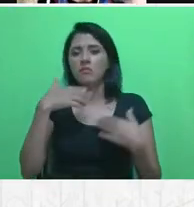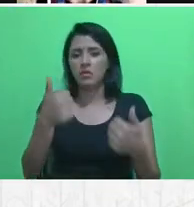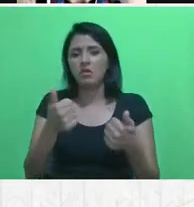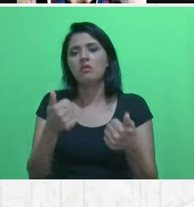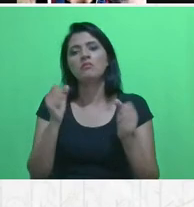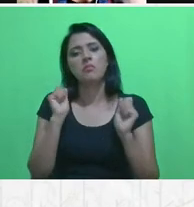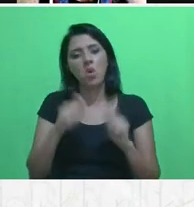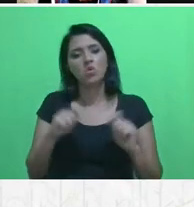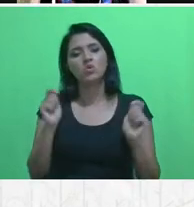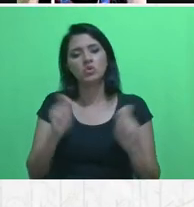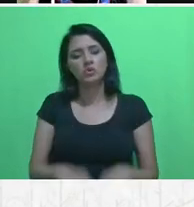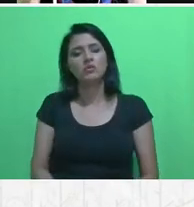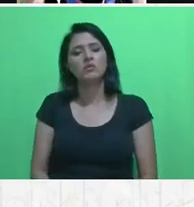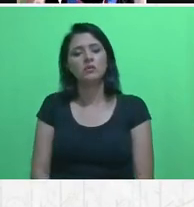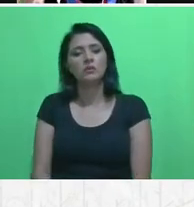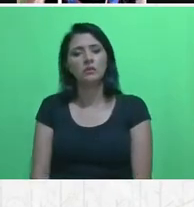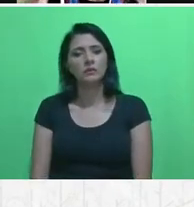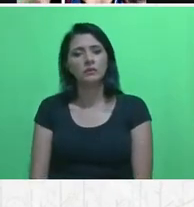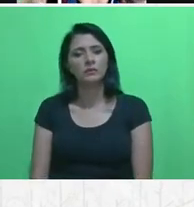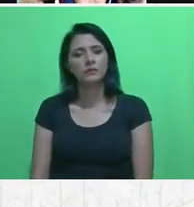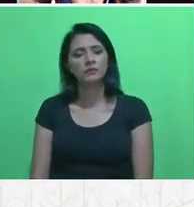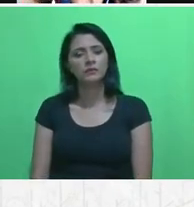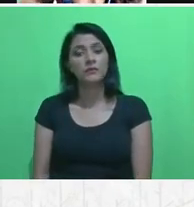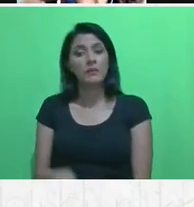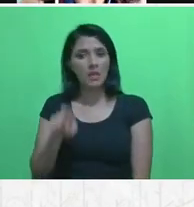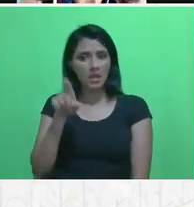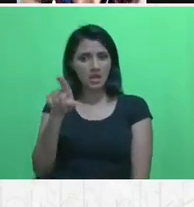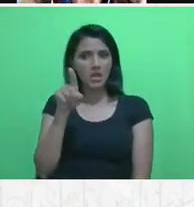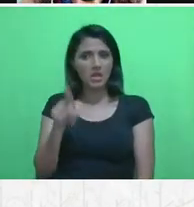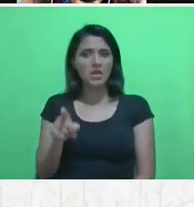Tá, esse, esse mapa aqui, deixa eu,